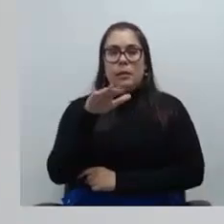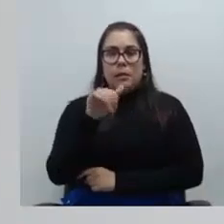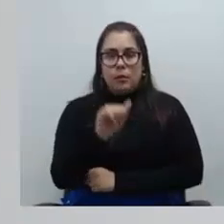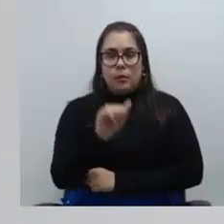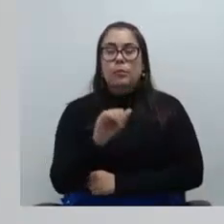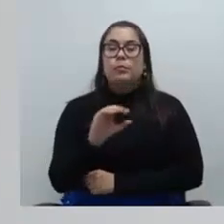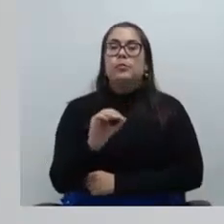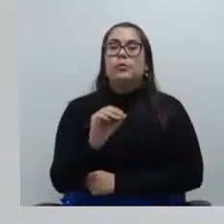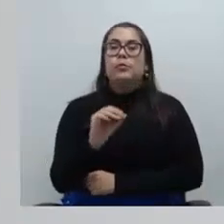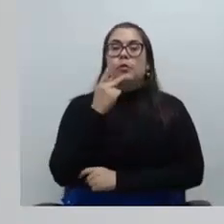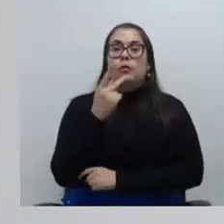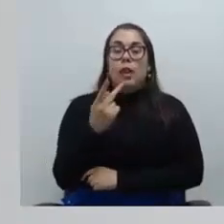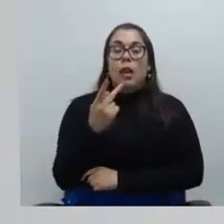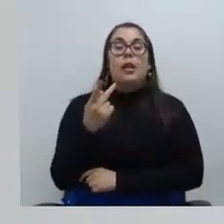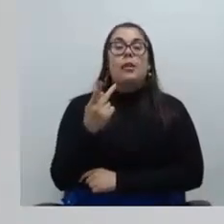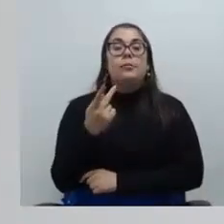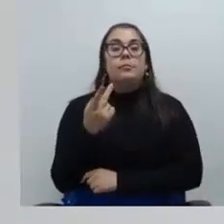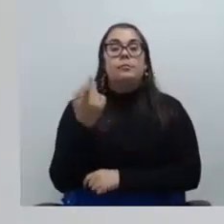a respeito dos cargos